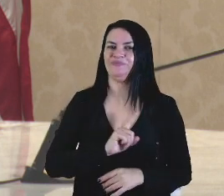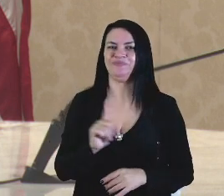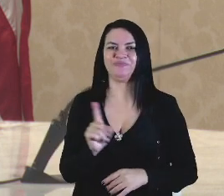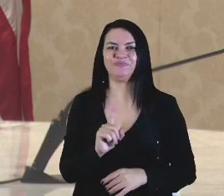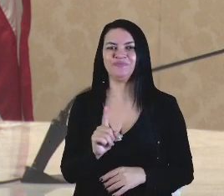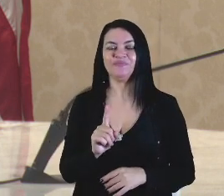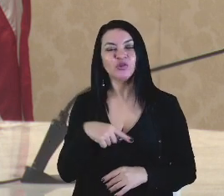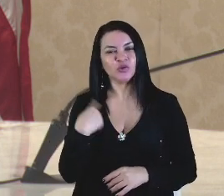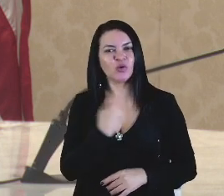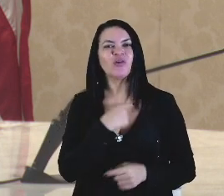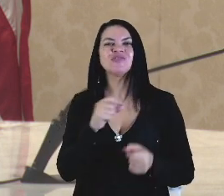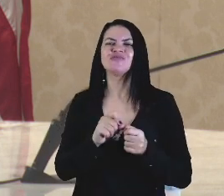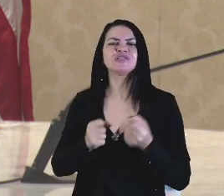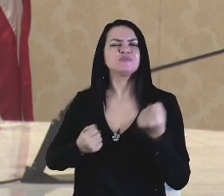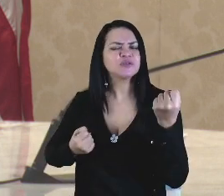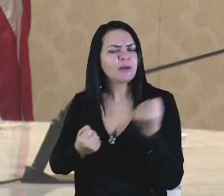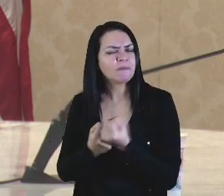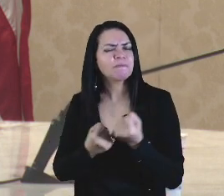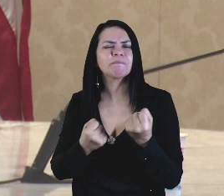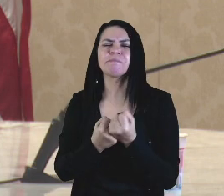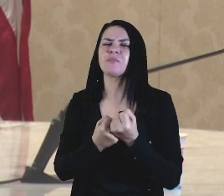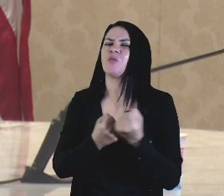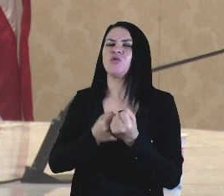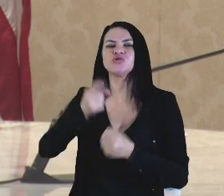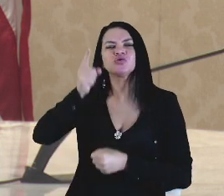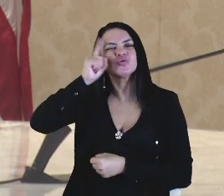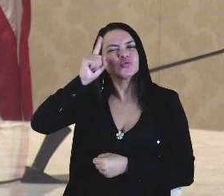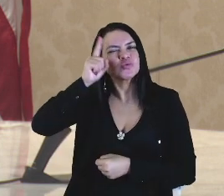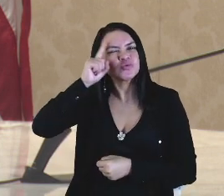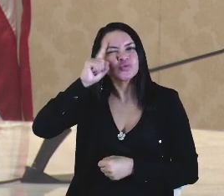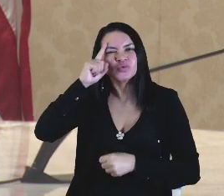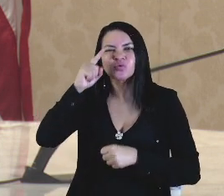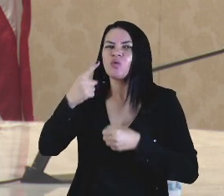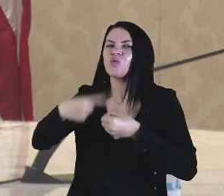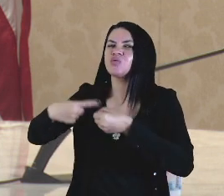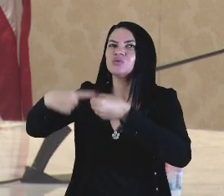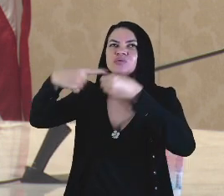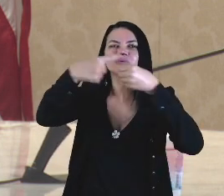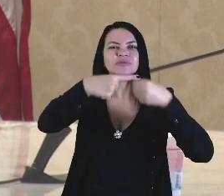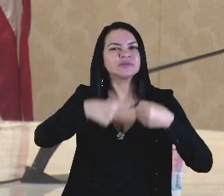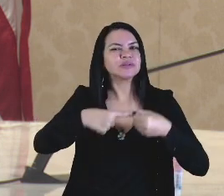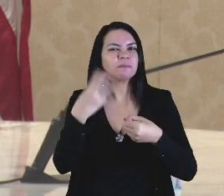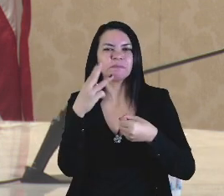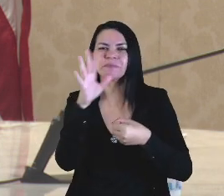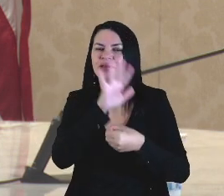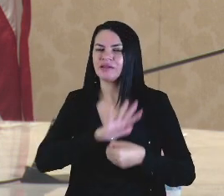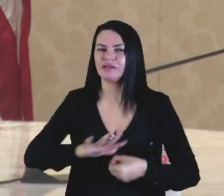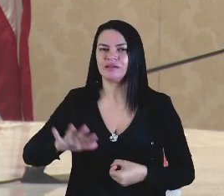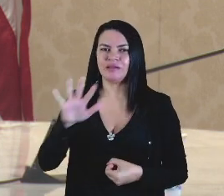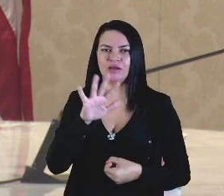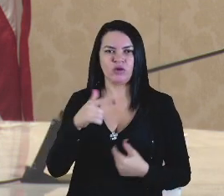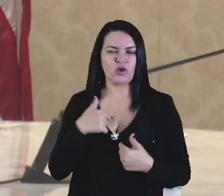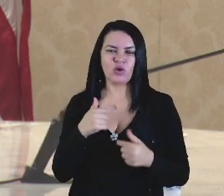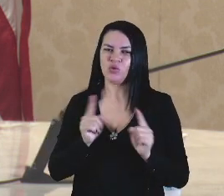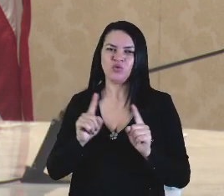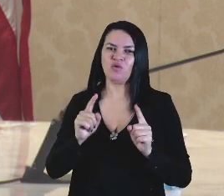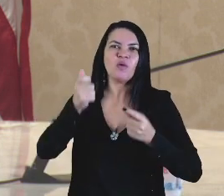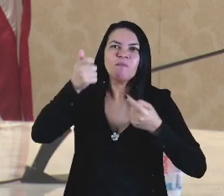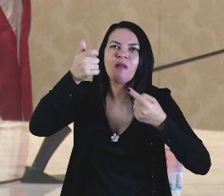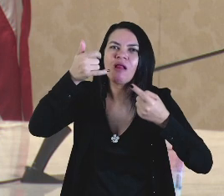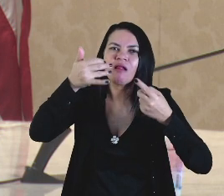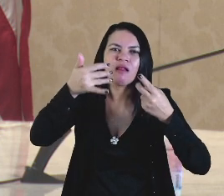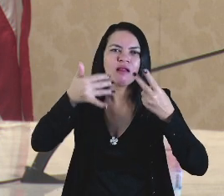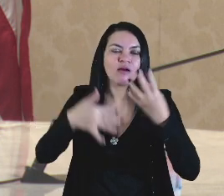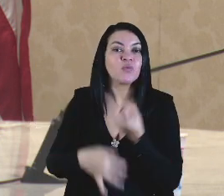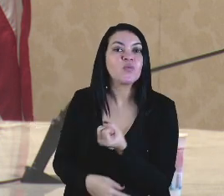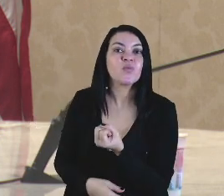fazemos apoios diários em todas as cidades do Maranhão, dentro do possível. Eu não vou aqui resenhar o tanto quanto